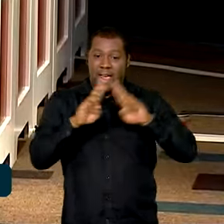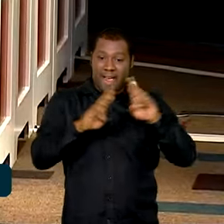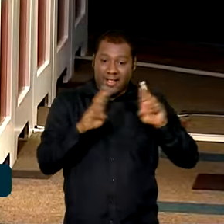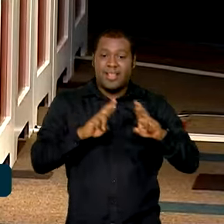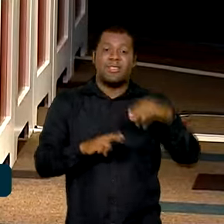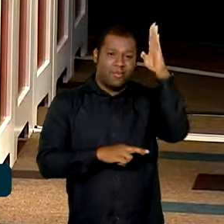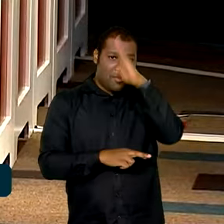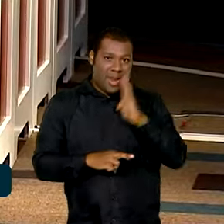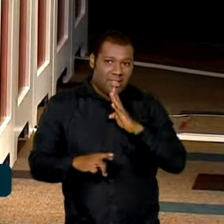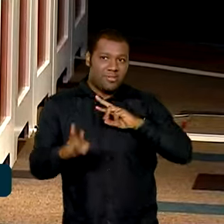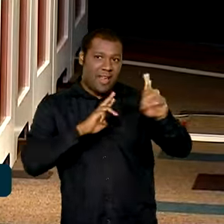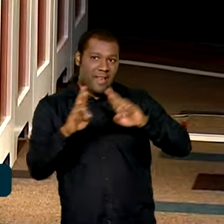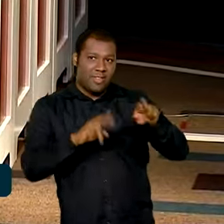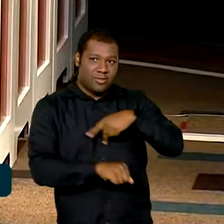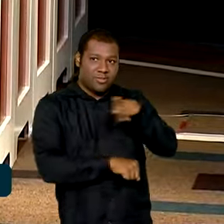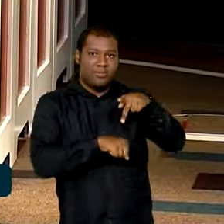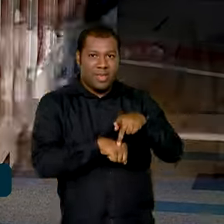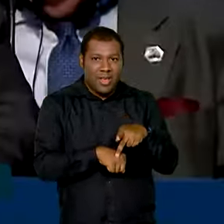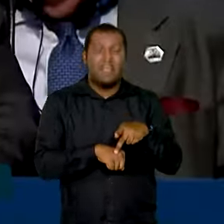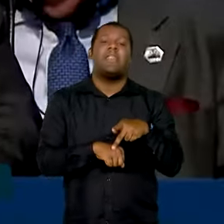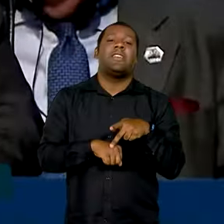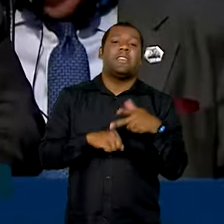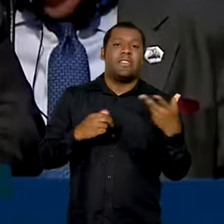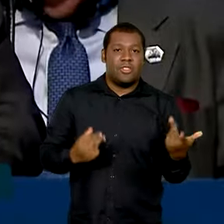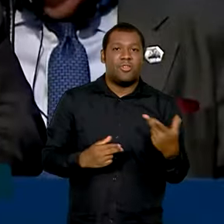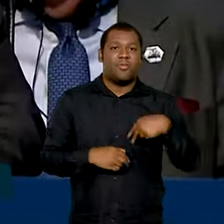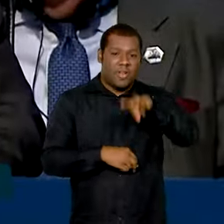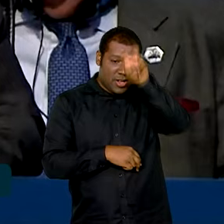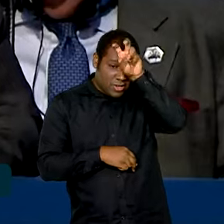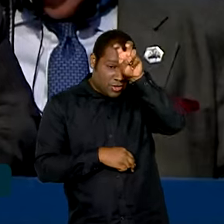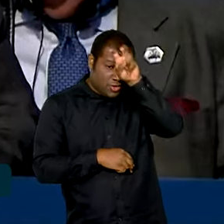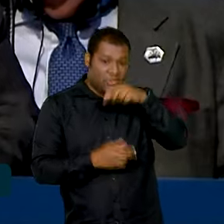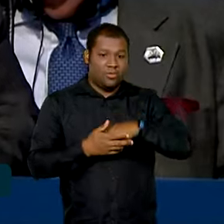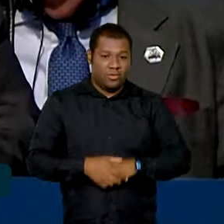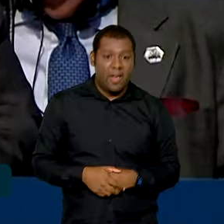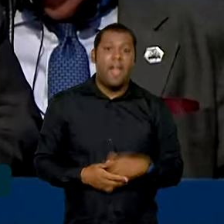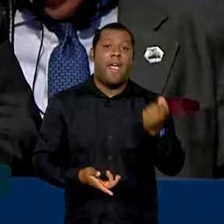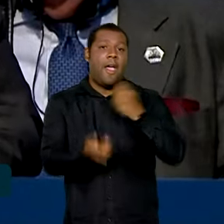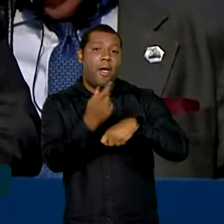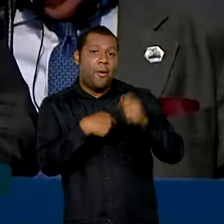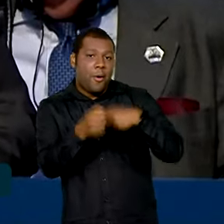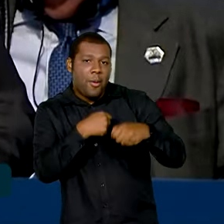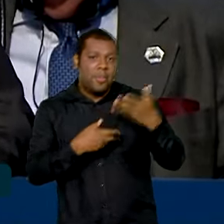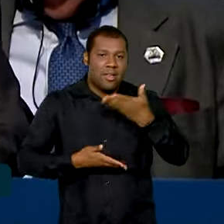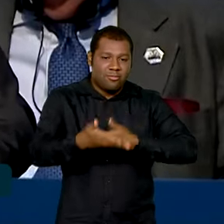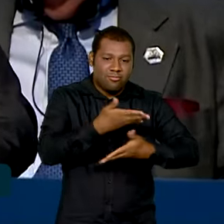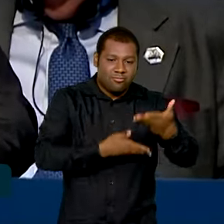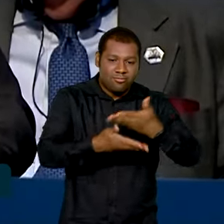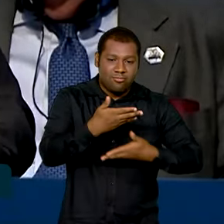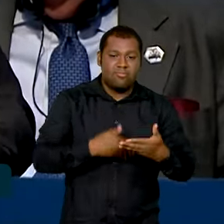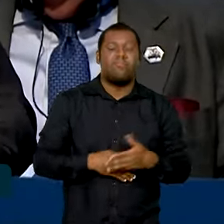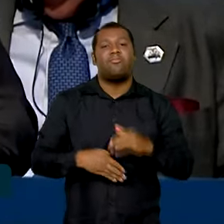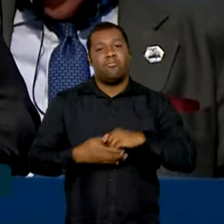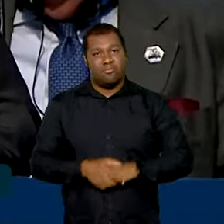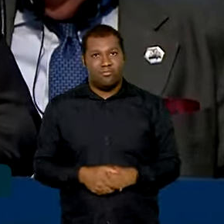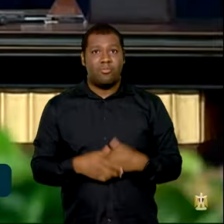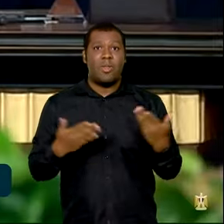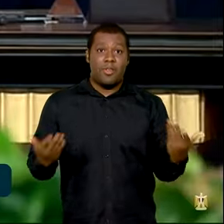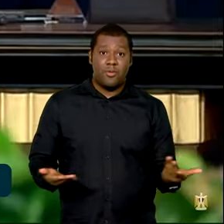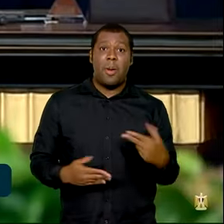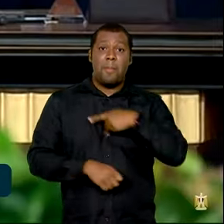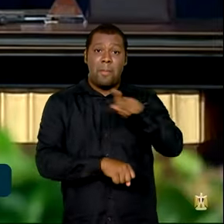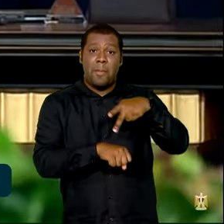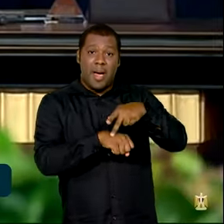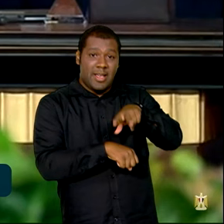Mais recentemente, os dois países tiveram uma aproximação maior na economia graças à nova relação entre o Cairo e o Mercosul.